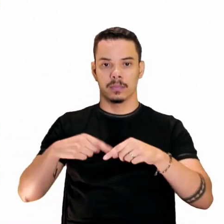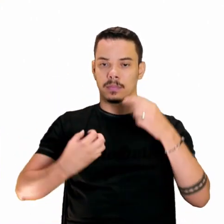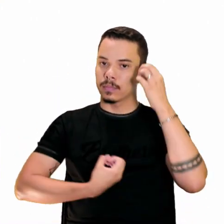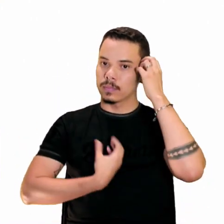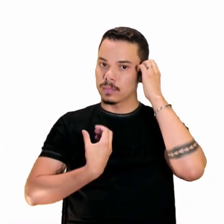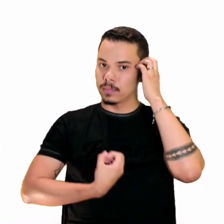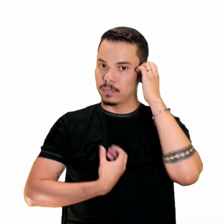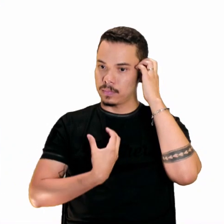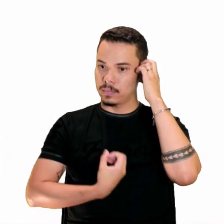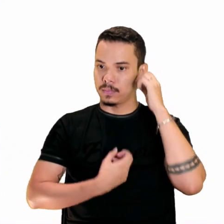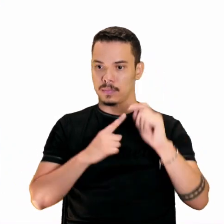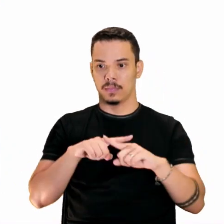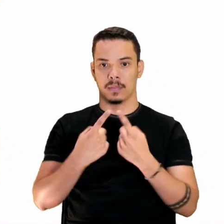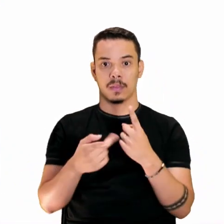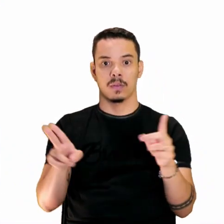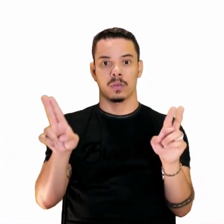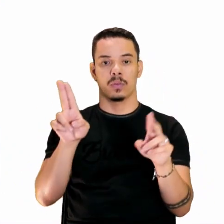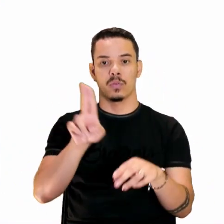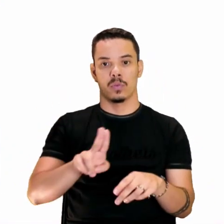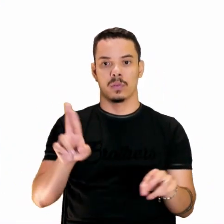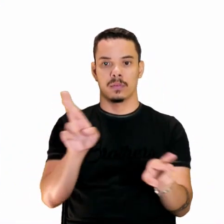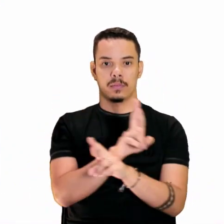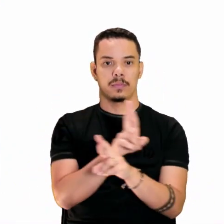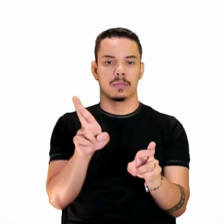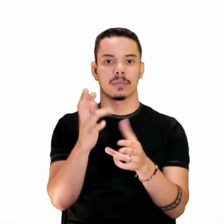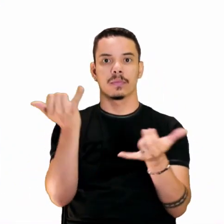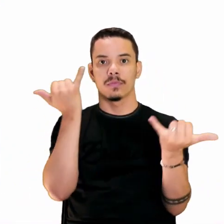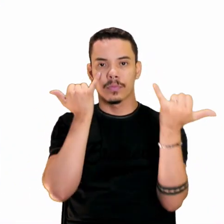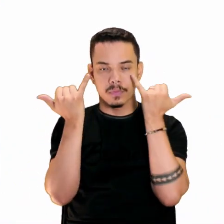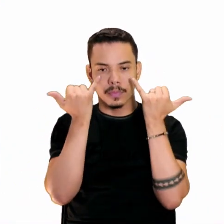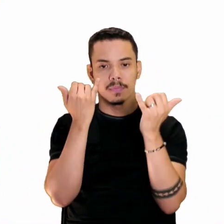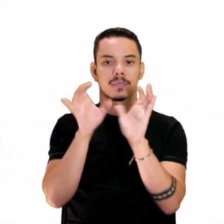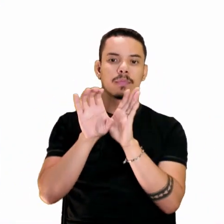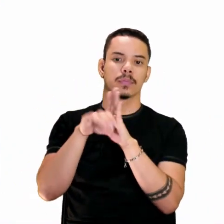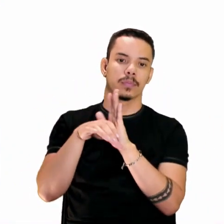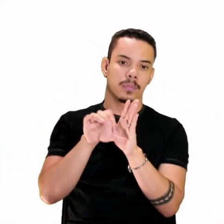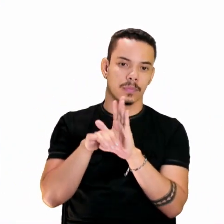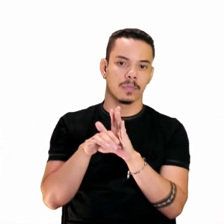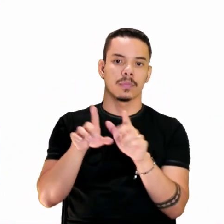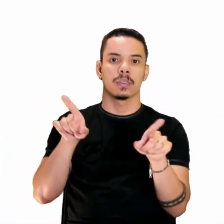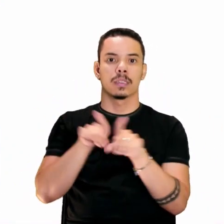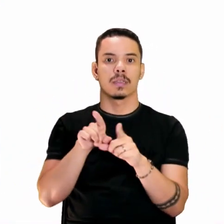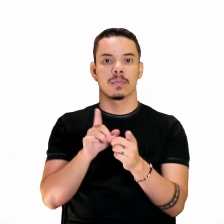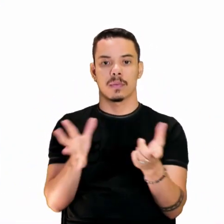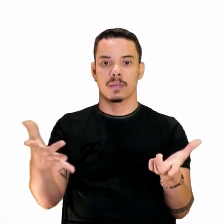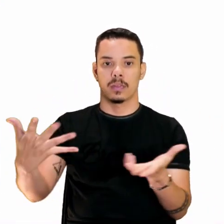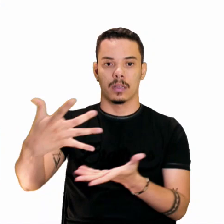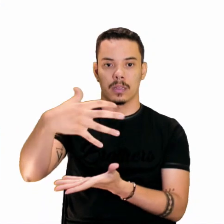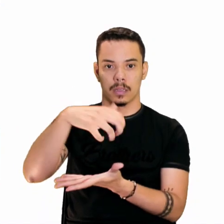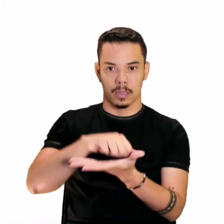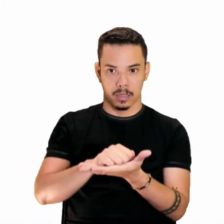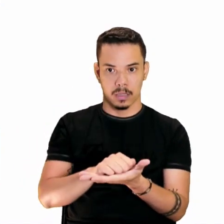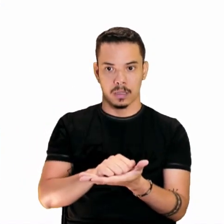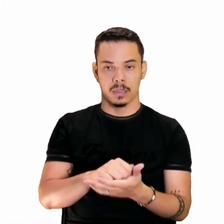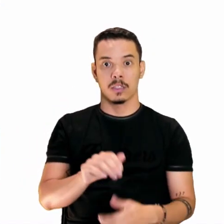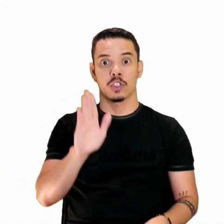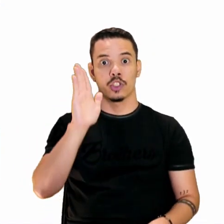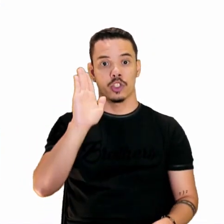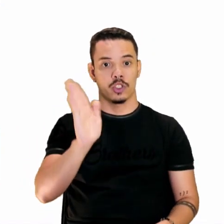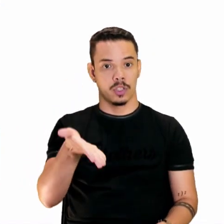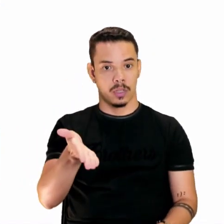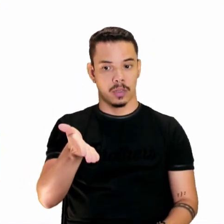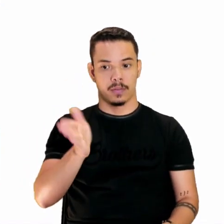apesar de referenciarem informações, conceitos e dados já, eu vou até circular,